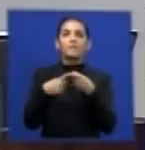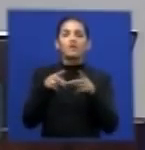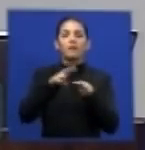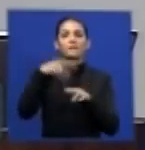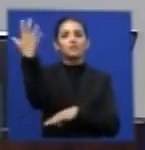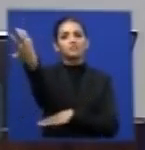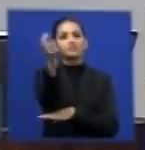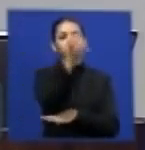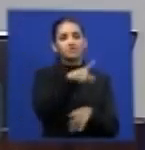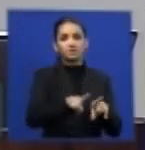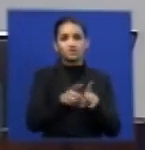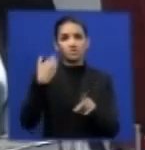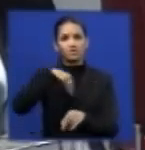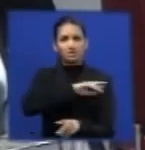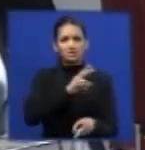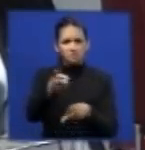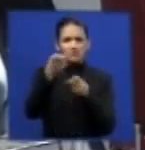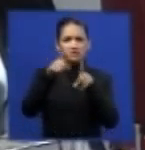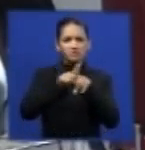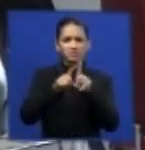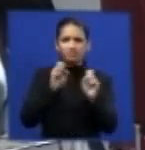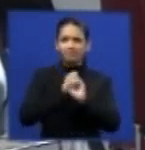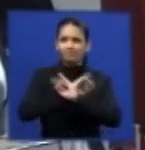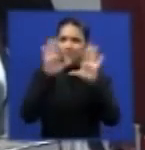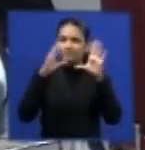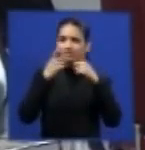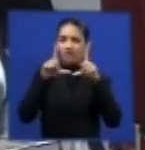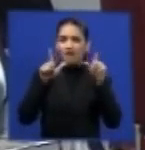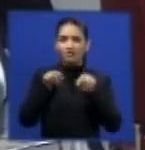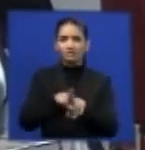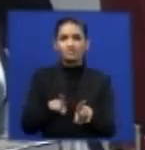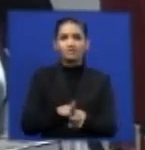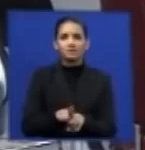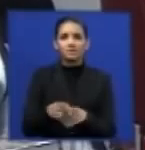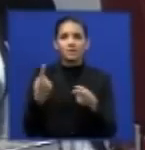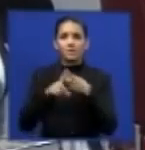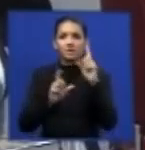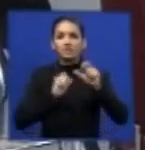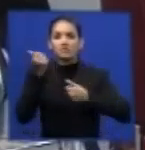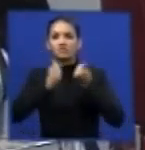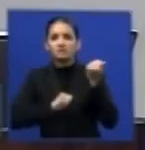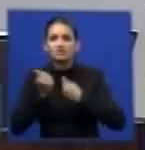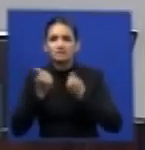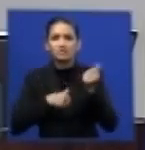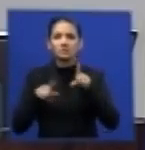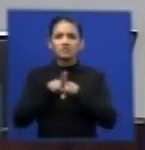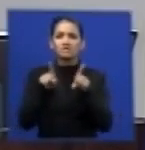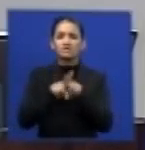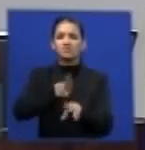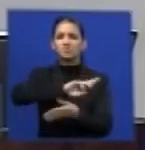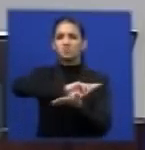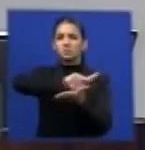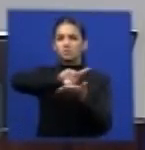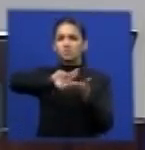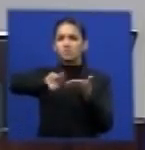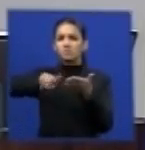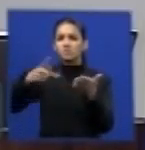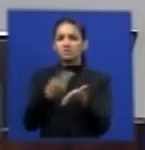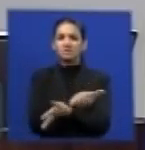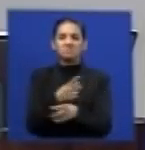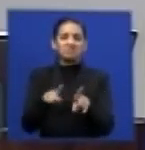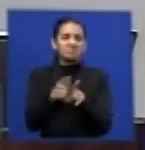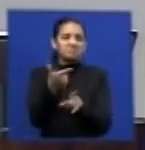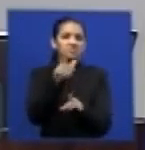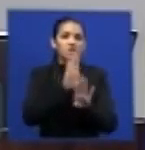exemplo podemos verificar muito claramente pela sequência de usinas hidrelétricas que estão sendo feitas e sem nenhum